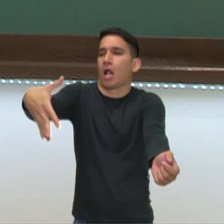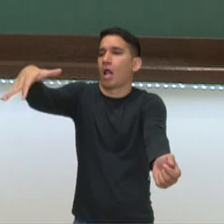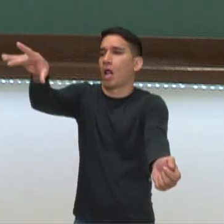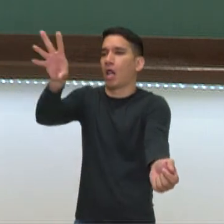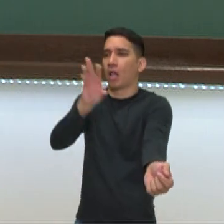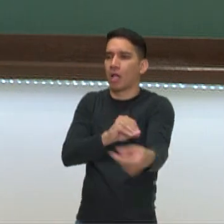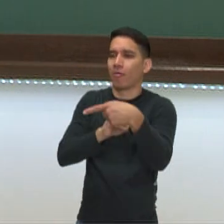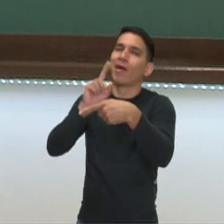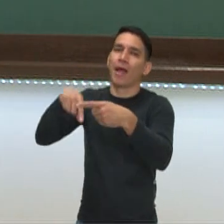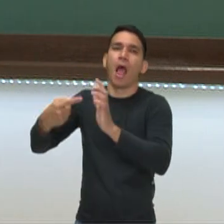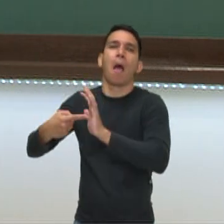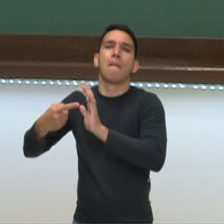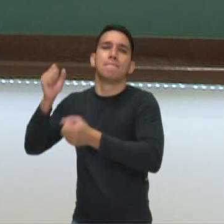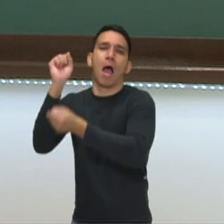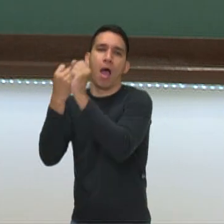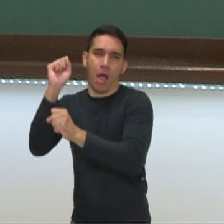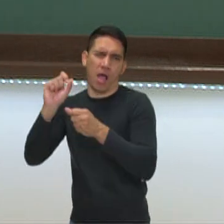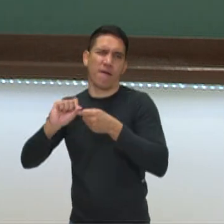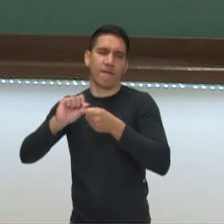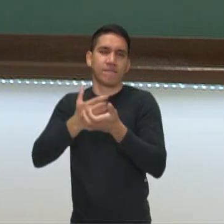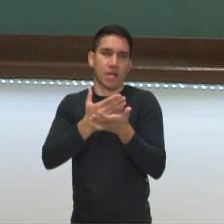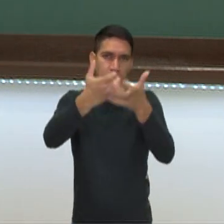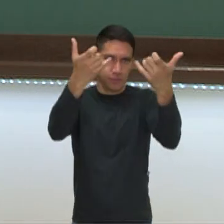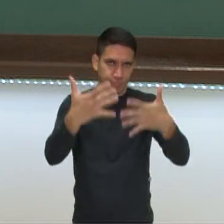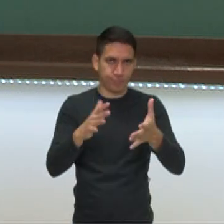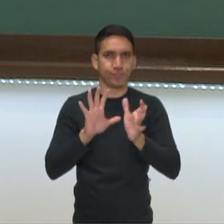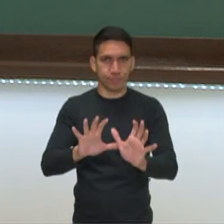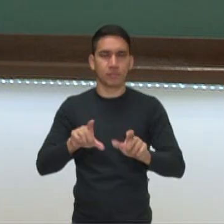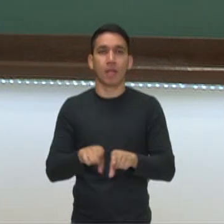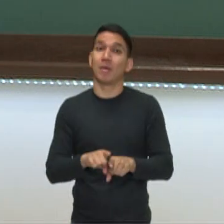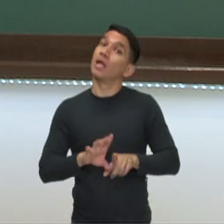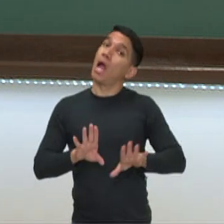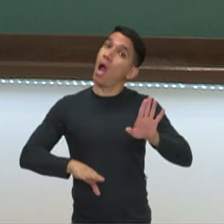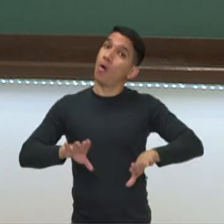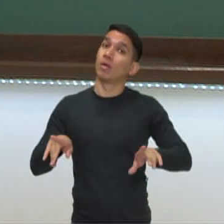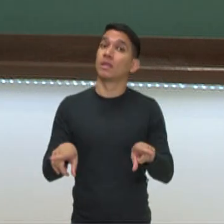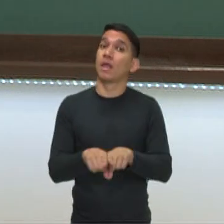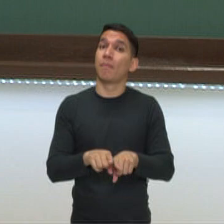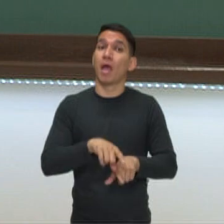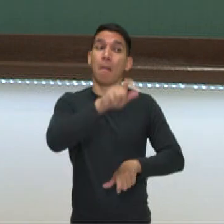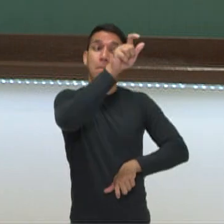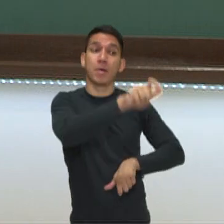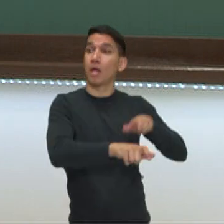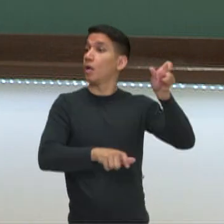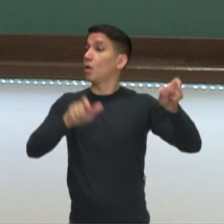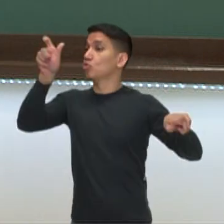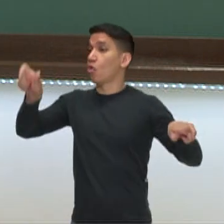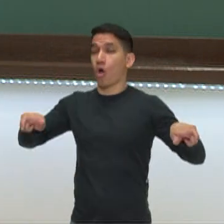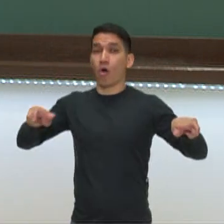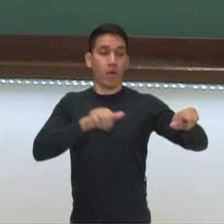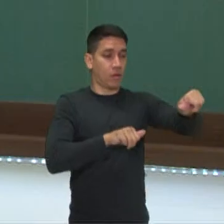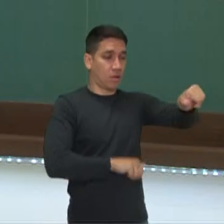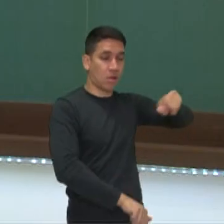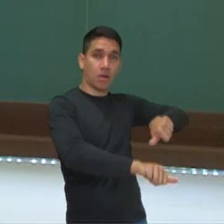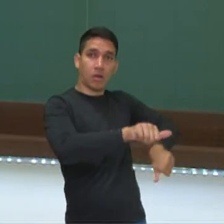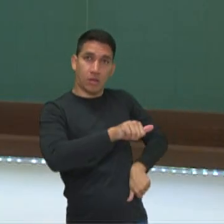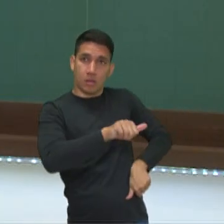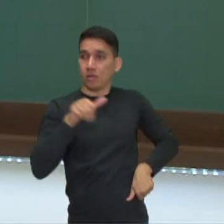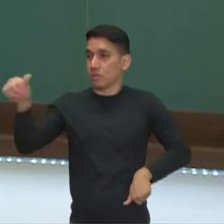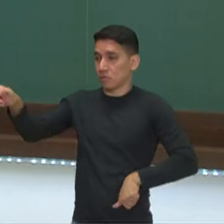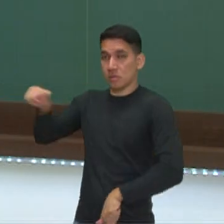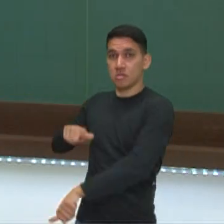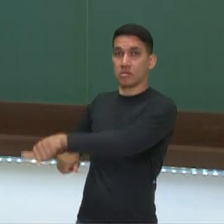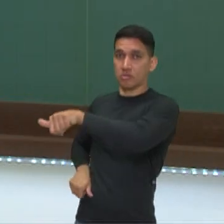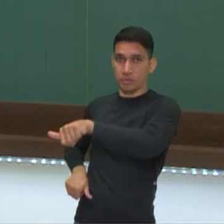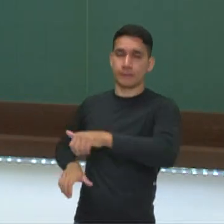falamos no início deste vídeo e em alguns casos também com o transplante renal. E também outra doença muito